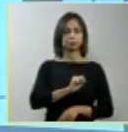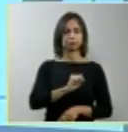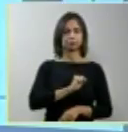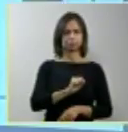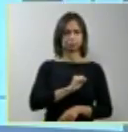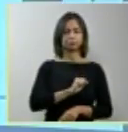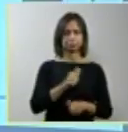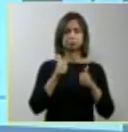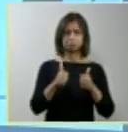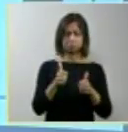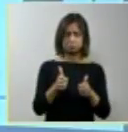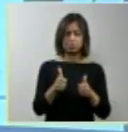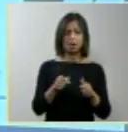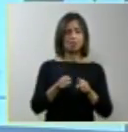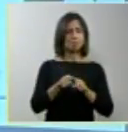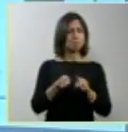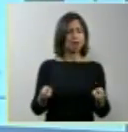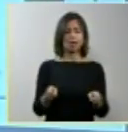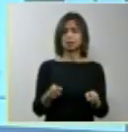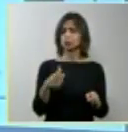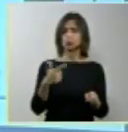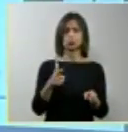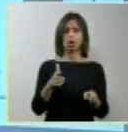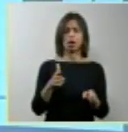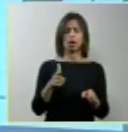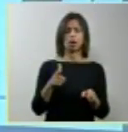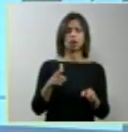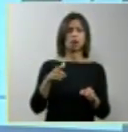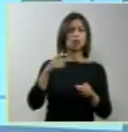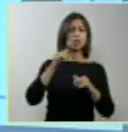maneira nenhuma processar informação.